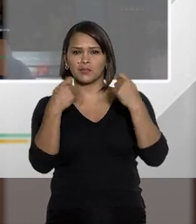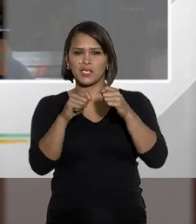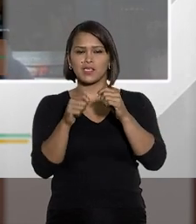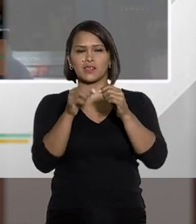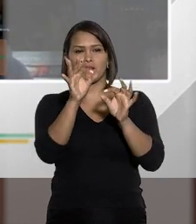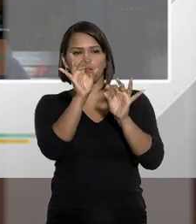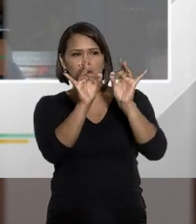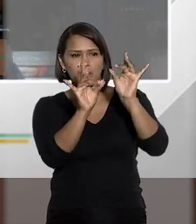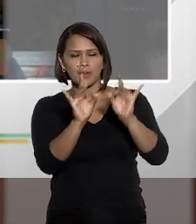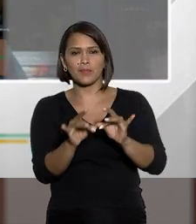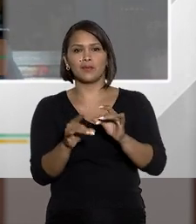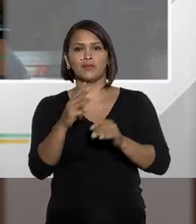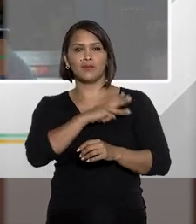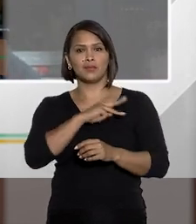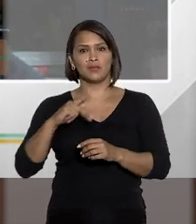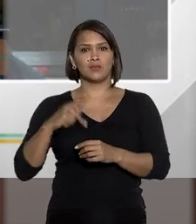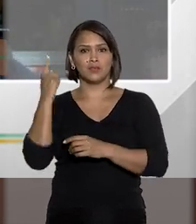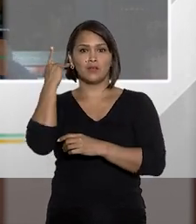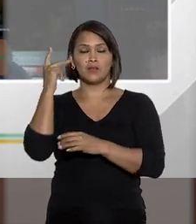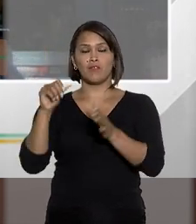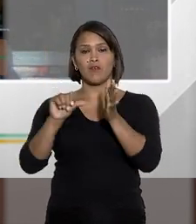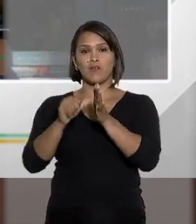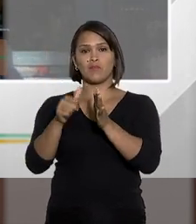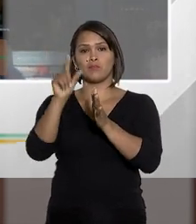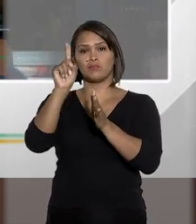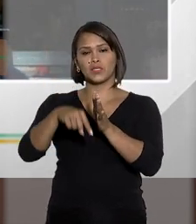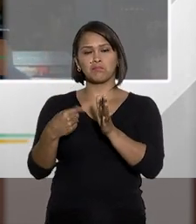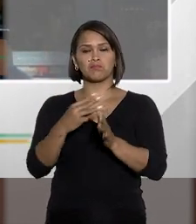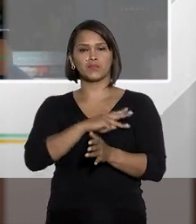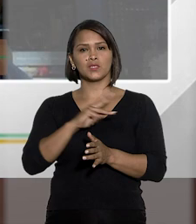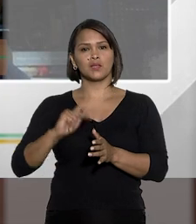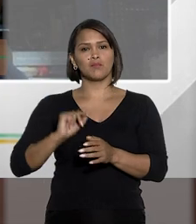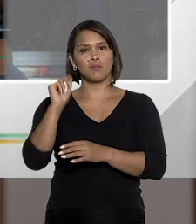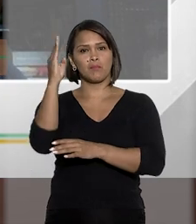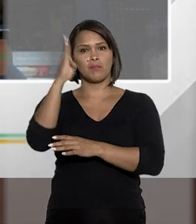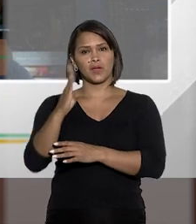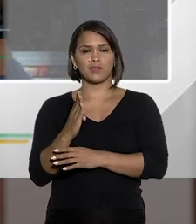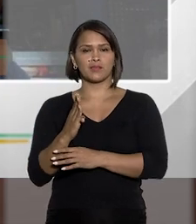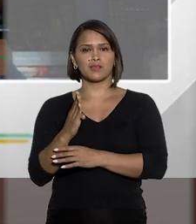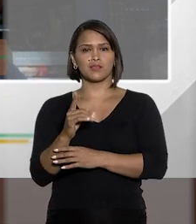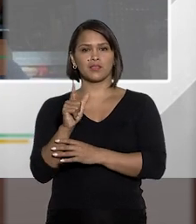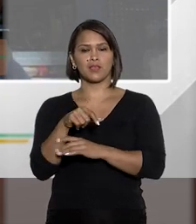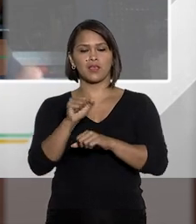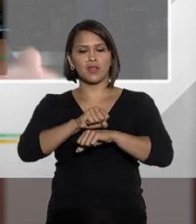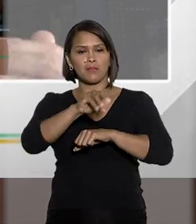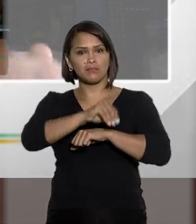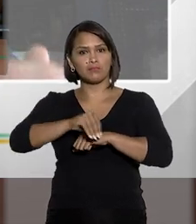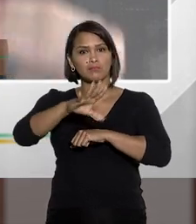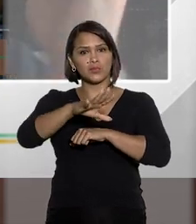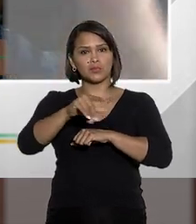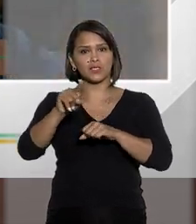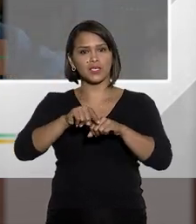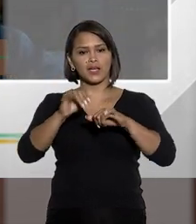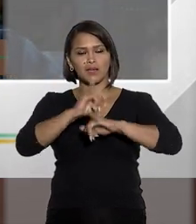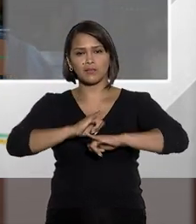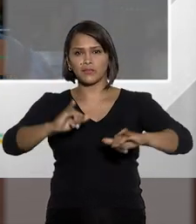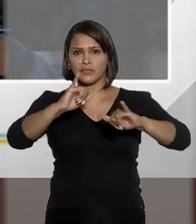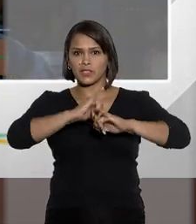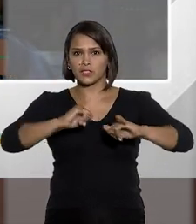ser feita no caso concreto. O Ministério Público de São Paulo foi o primeiro Ministério Público brasileiro a publicar